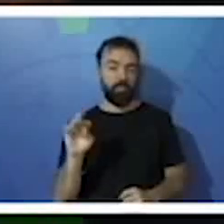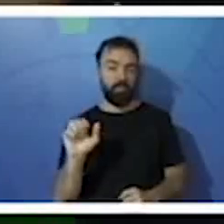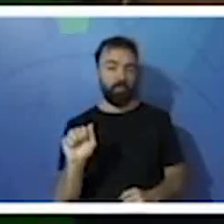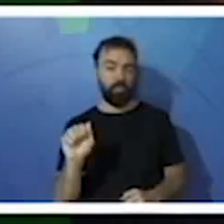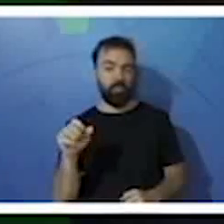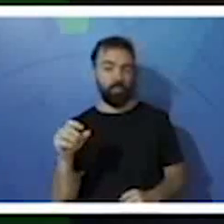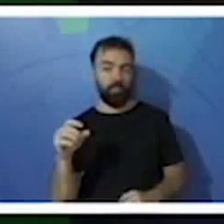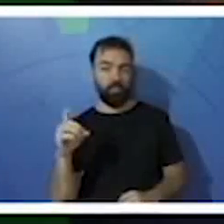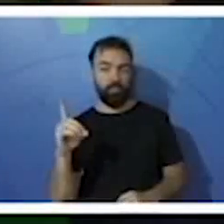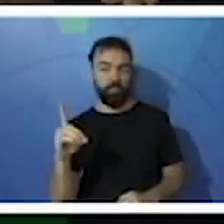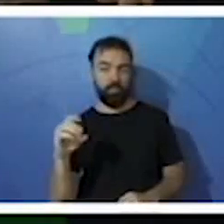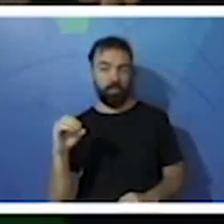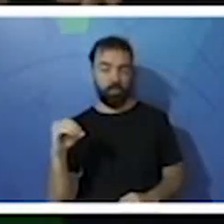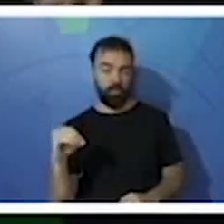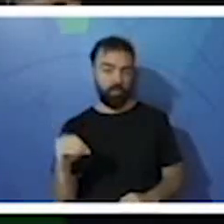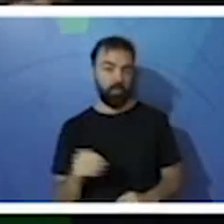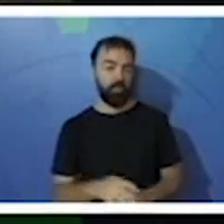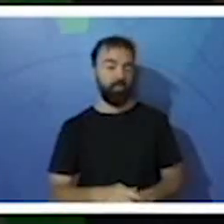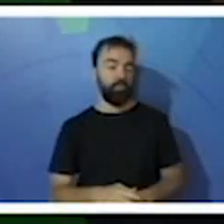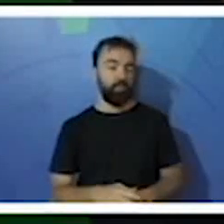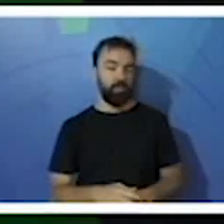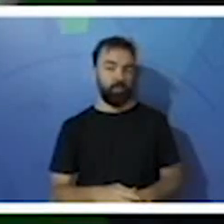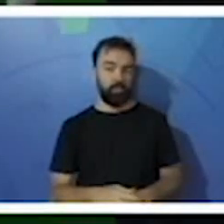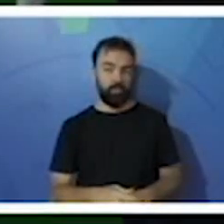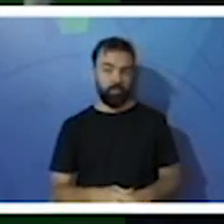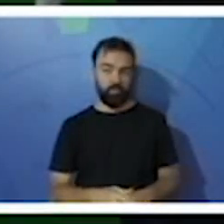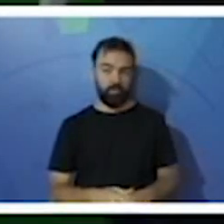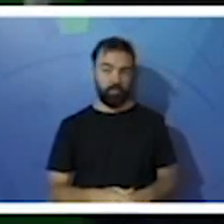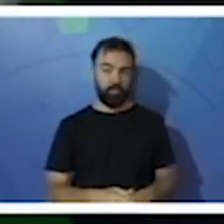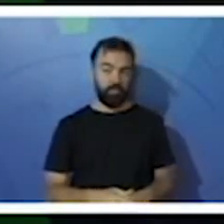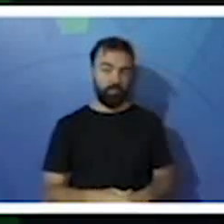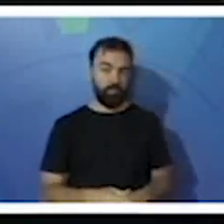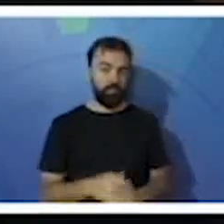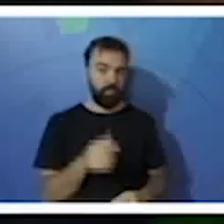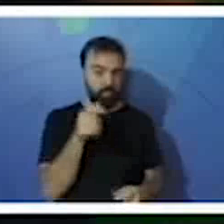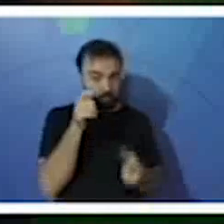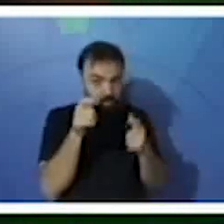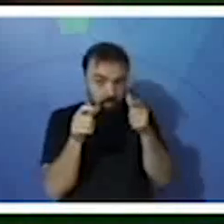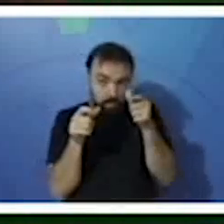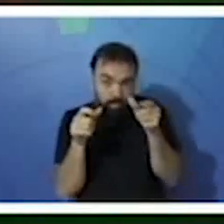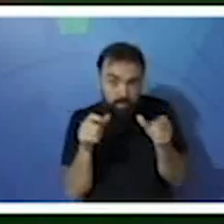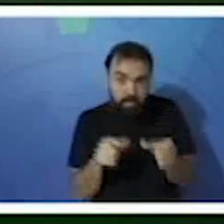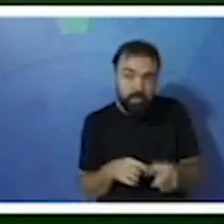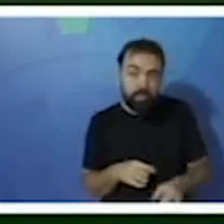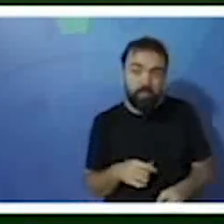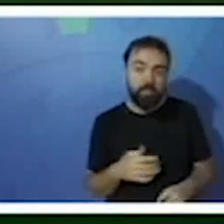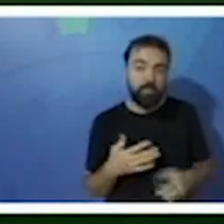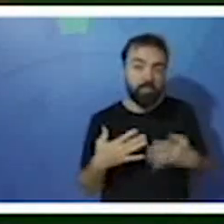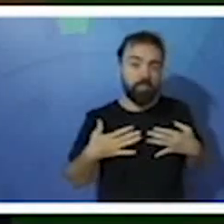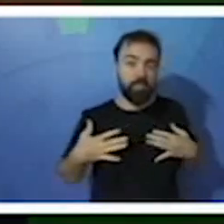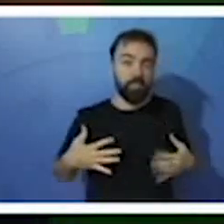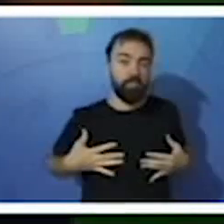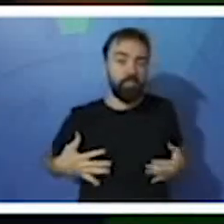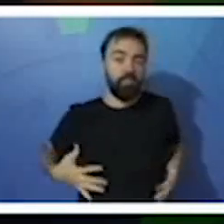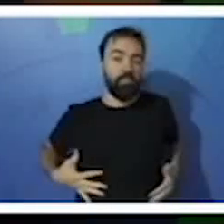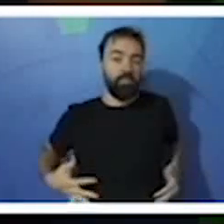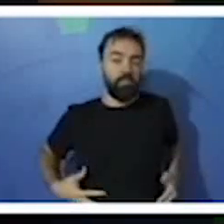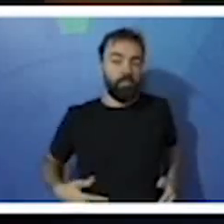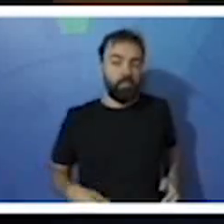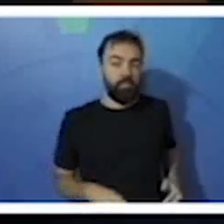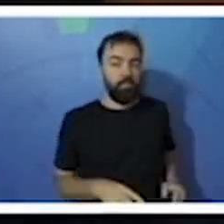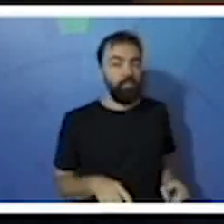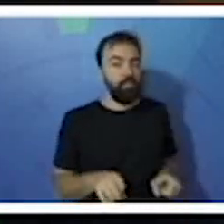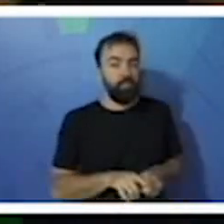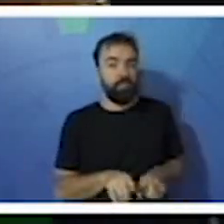ambiente devido às suas características. E observando a forma do corpo e o